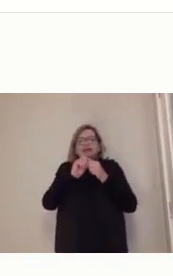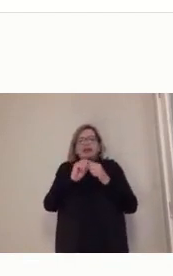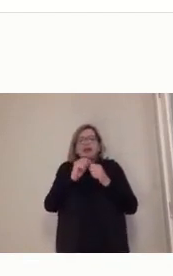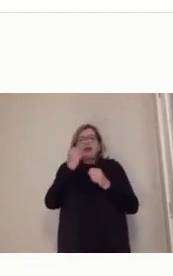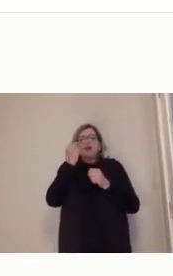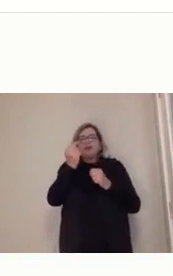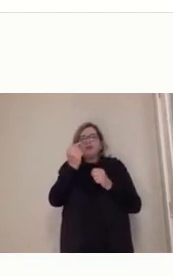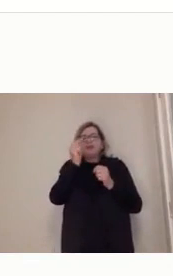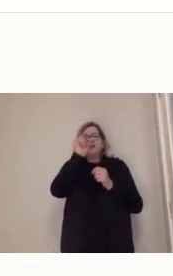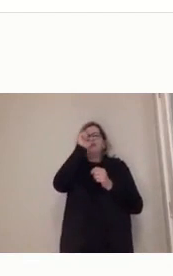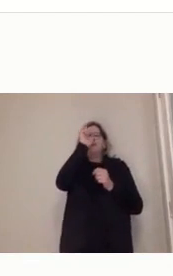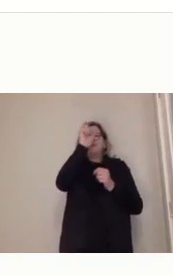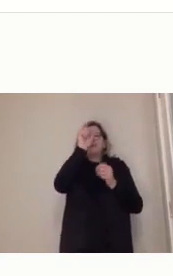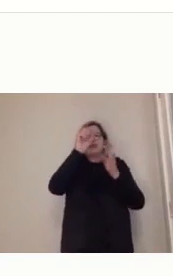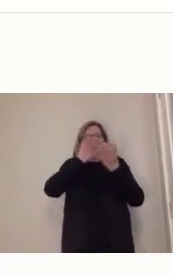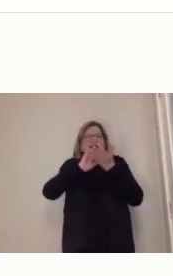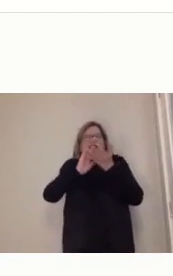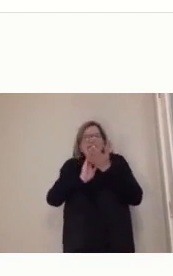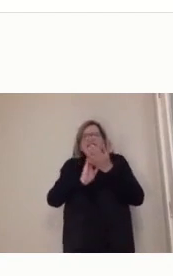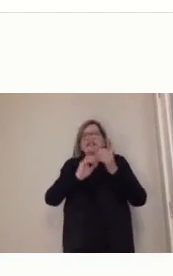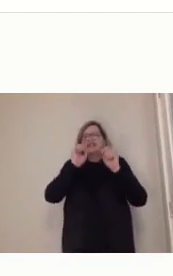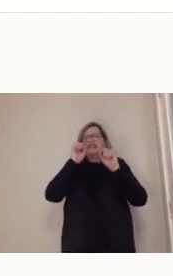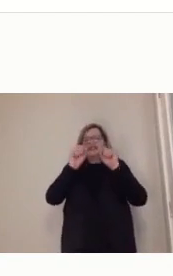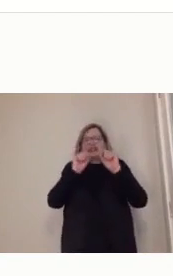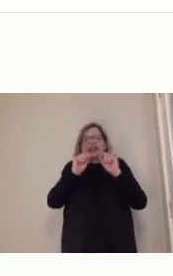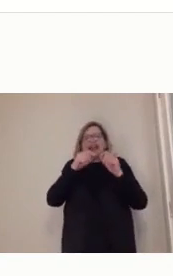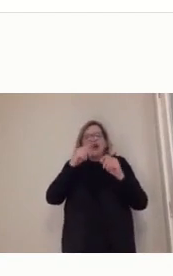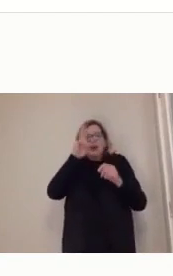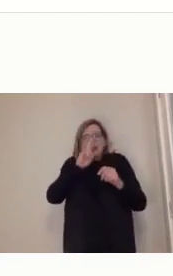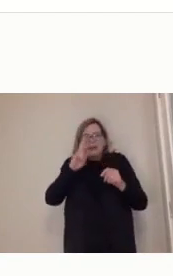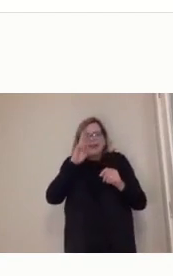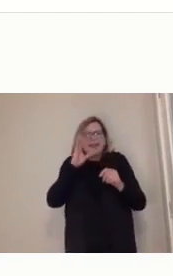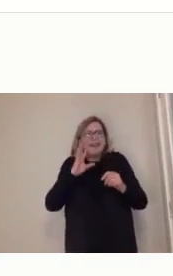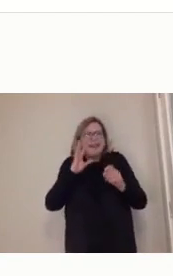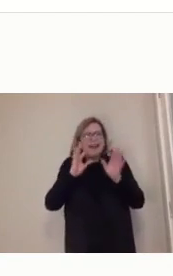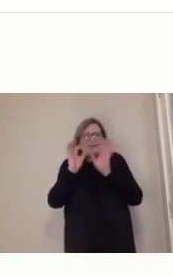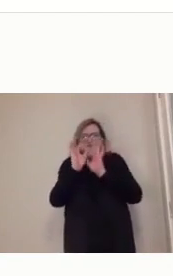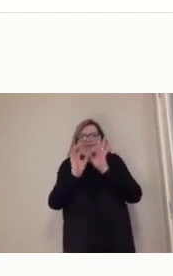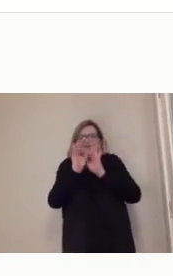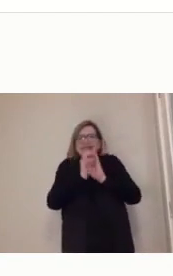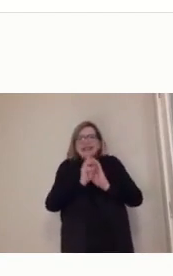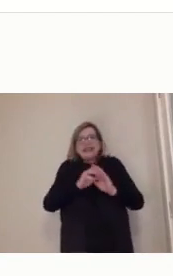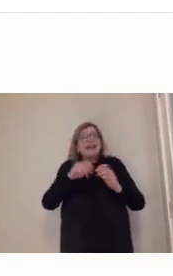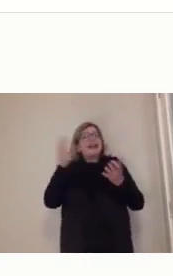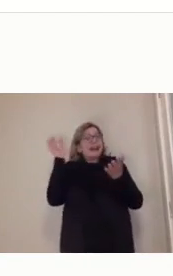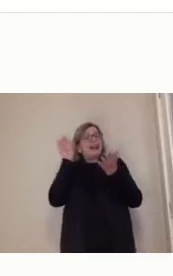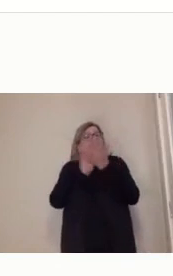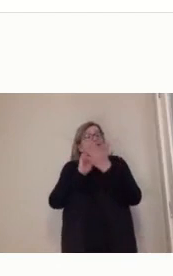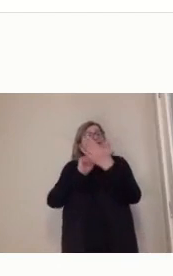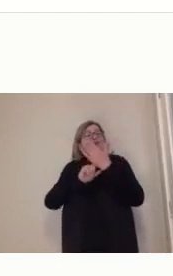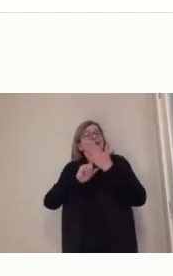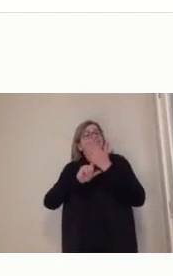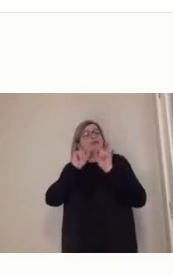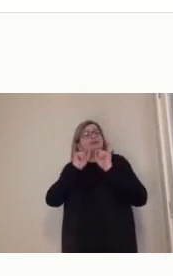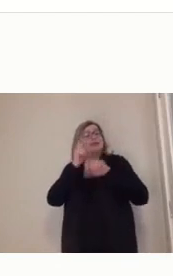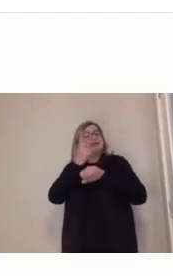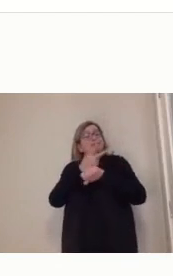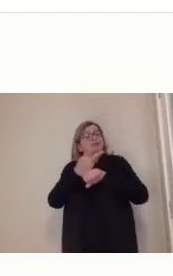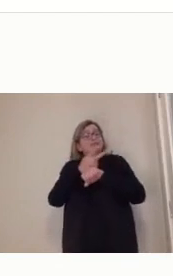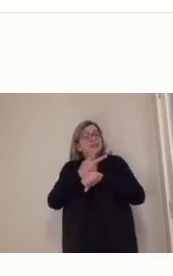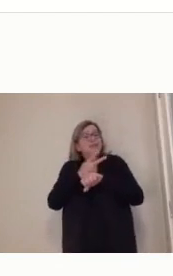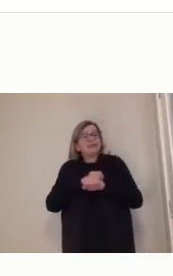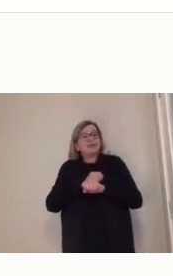em inglês, já está lá traduzir esse site, quer dizer, é a web que foi trabalhando isso para a gente, né?